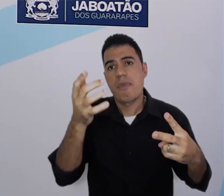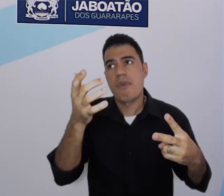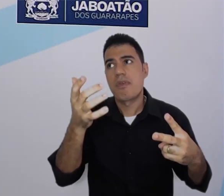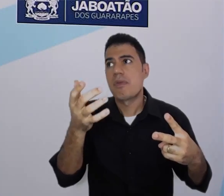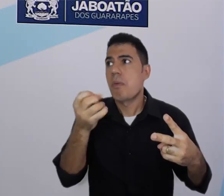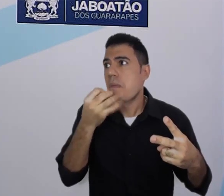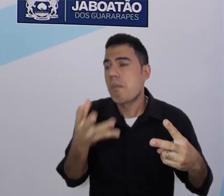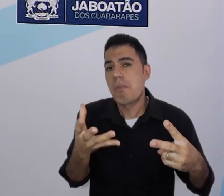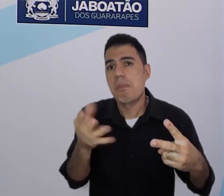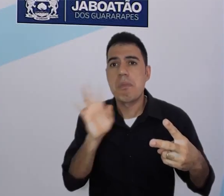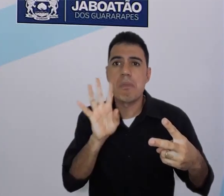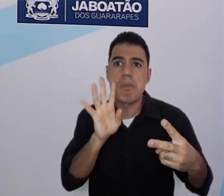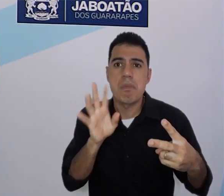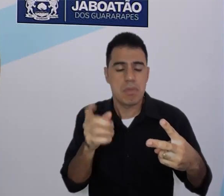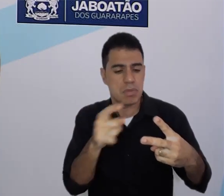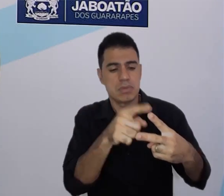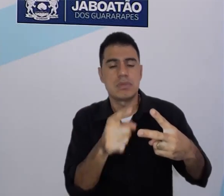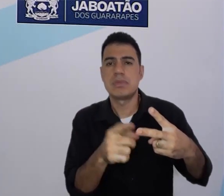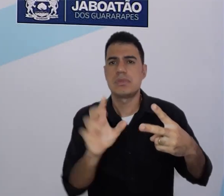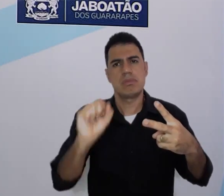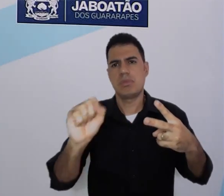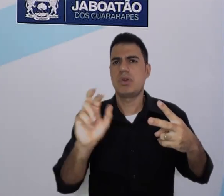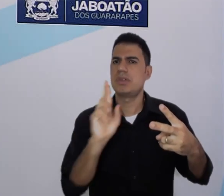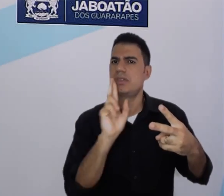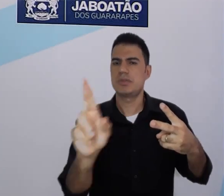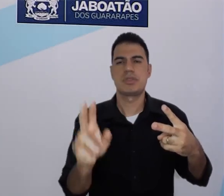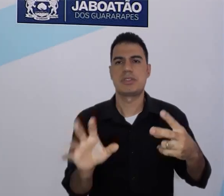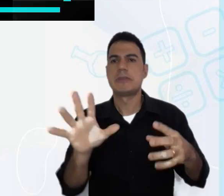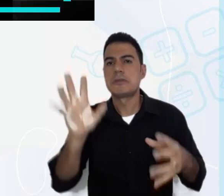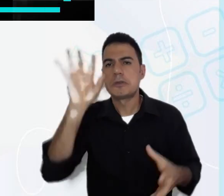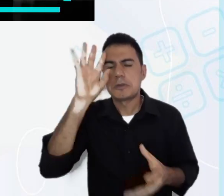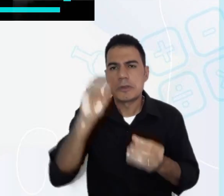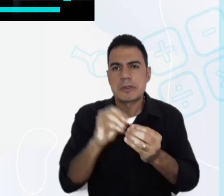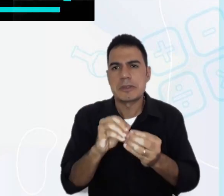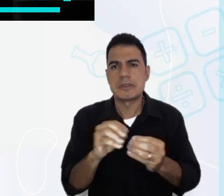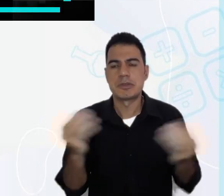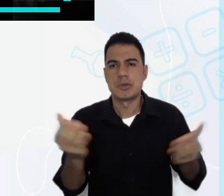bem? Então, vamos dar uma revisada. What's your name?